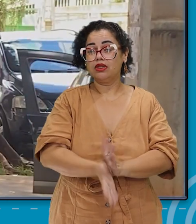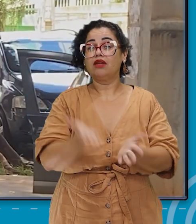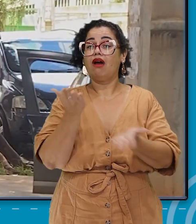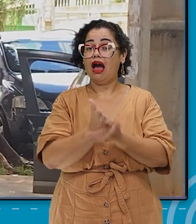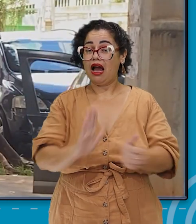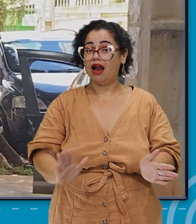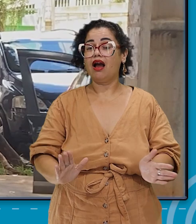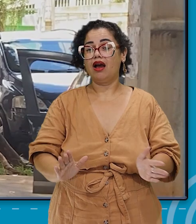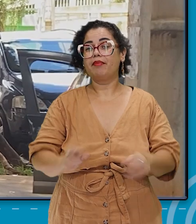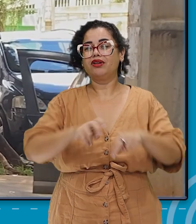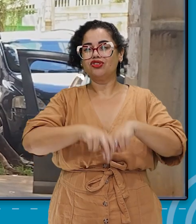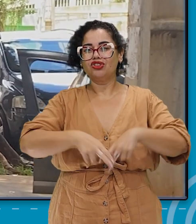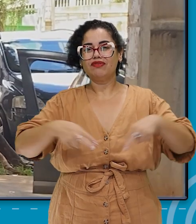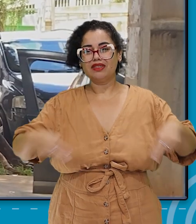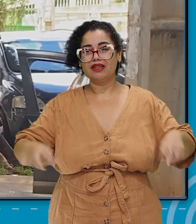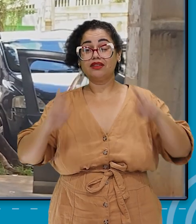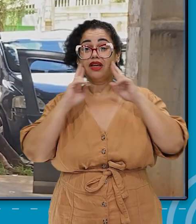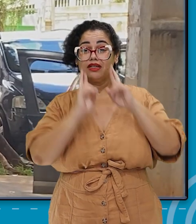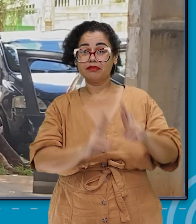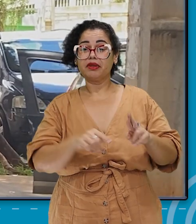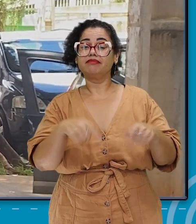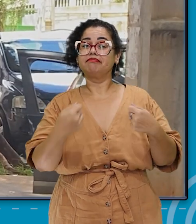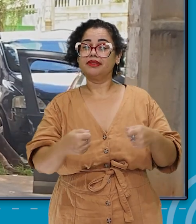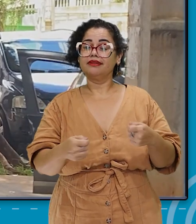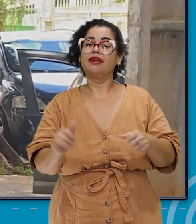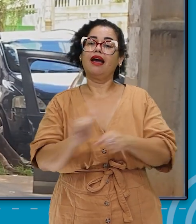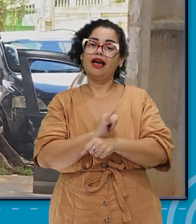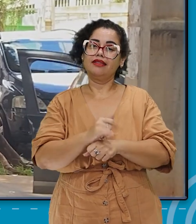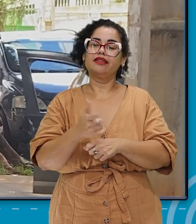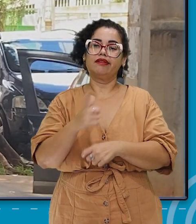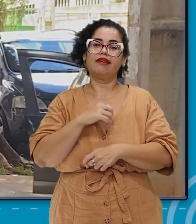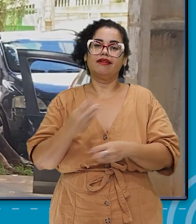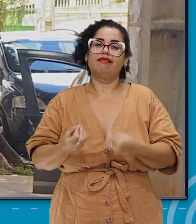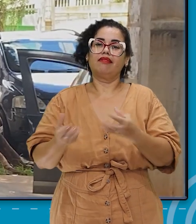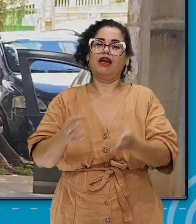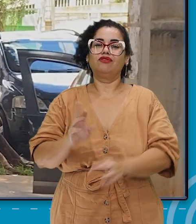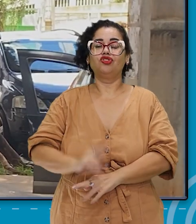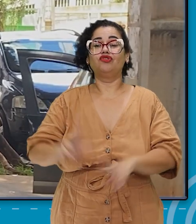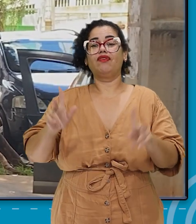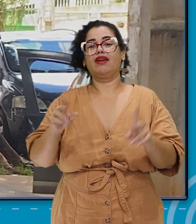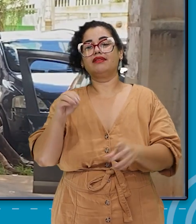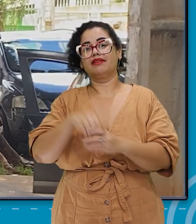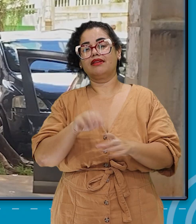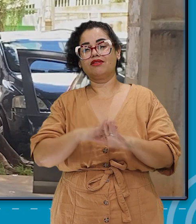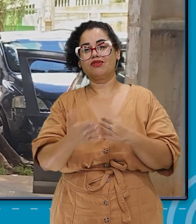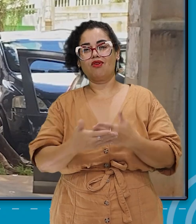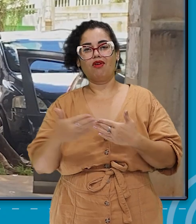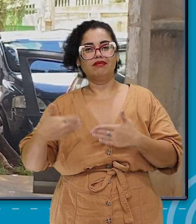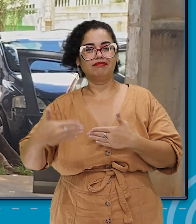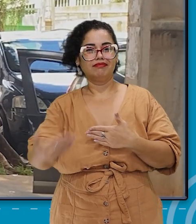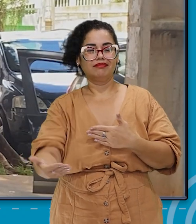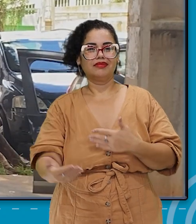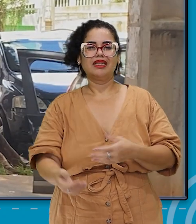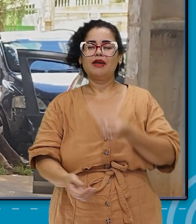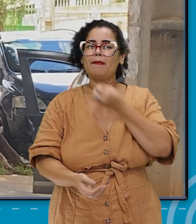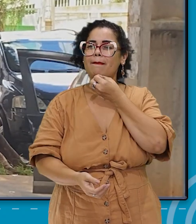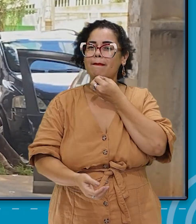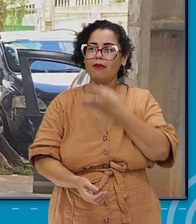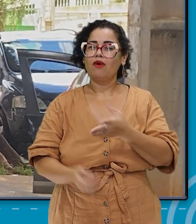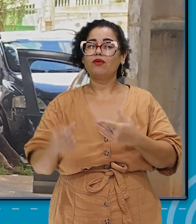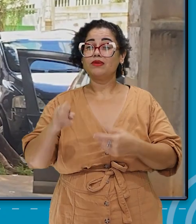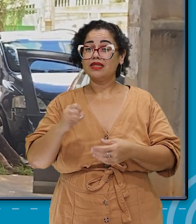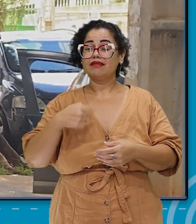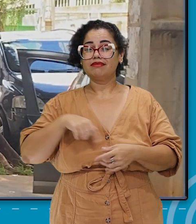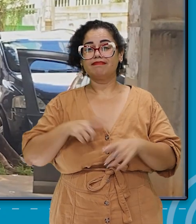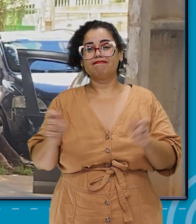respeito a essa diversidade, e muitas vezes, isso vai fazer muita diferença no cotidiano escolar. E isso é tão bom quando